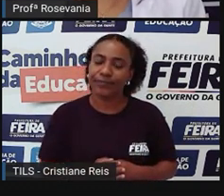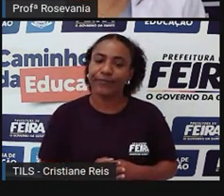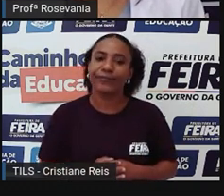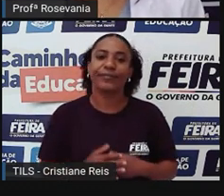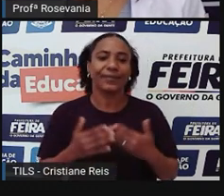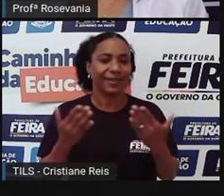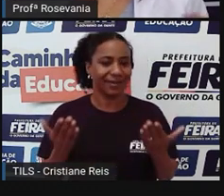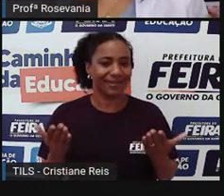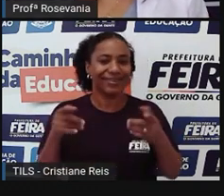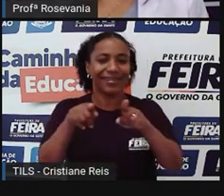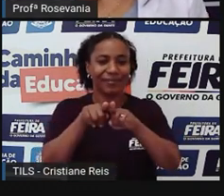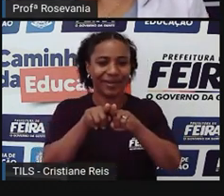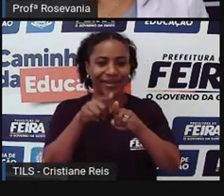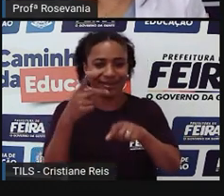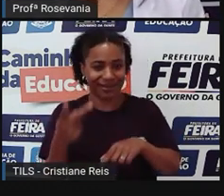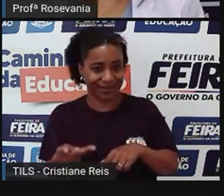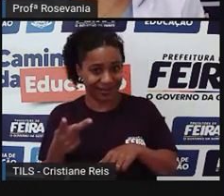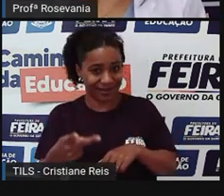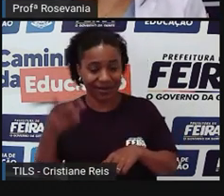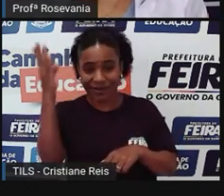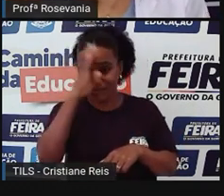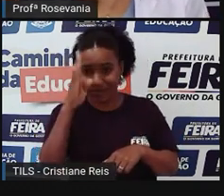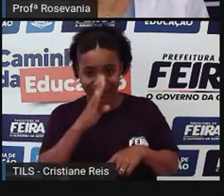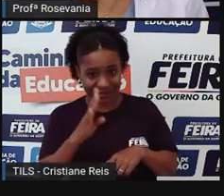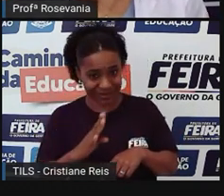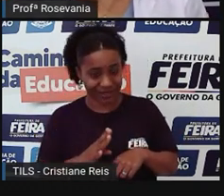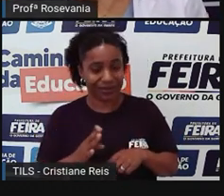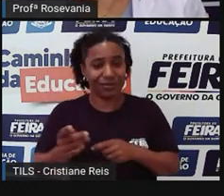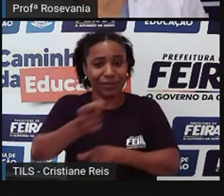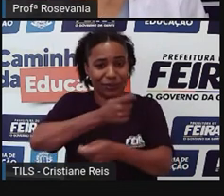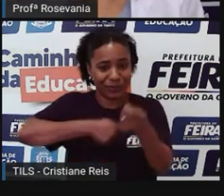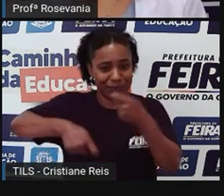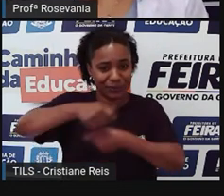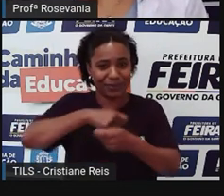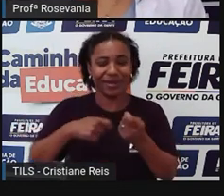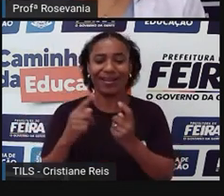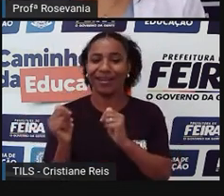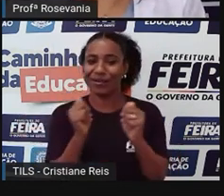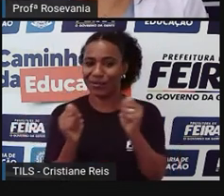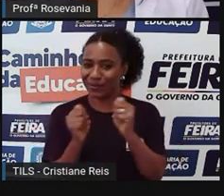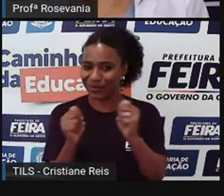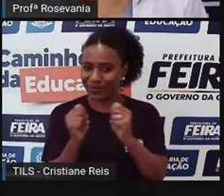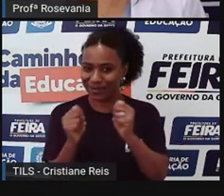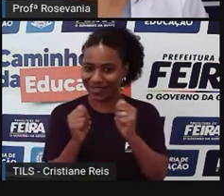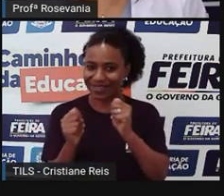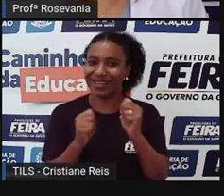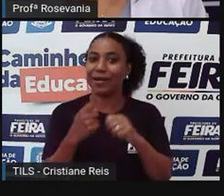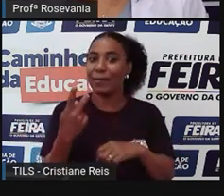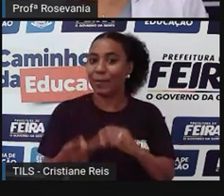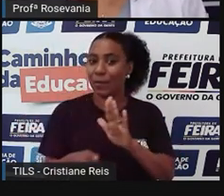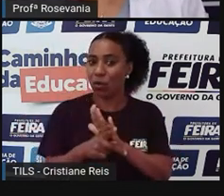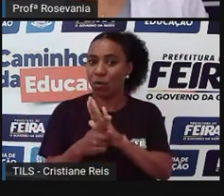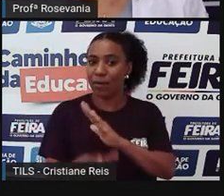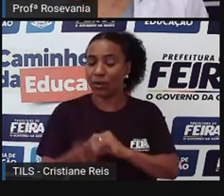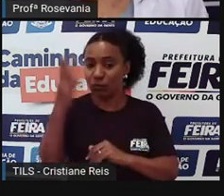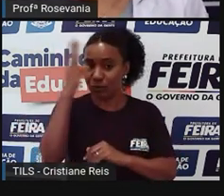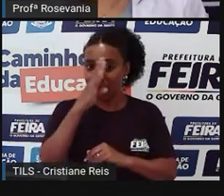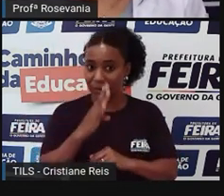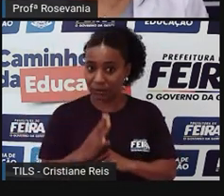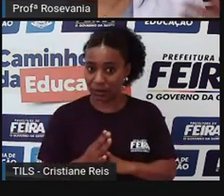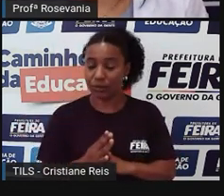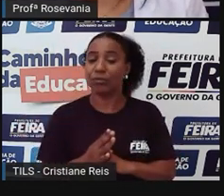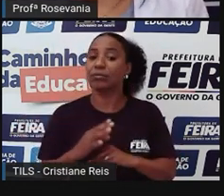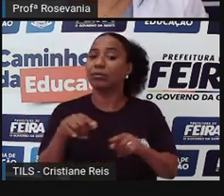Mercosul, tem outro também que o Brasil participa, que é o Mercosul. Espero que vocês vão estudar isso, né, posteriormente, né, o NAFTA, a União